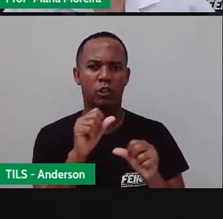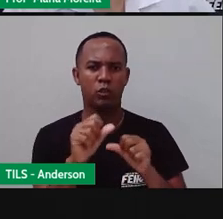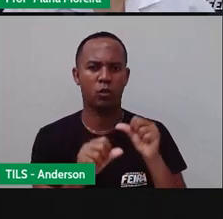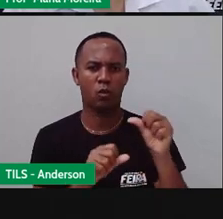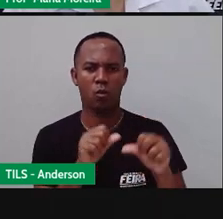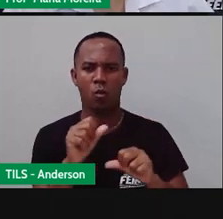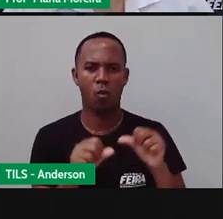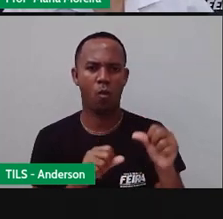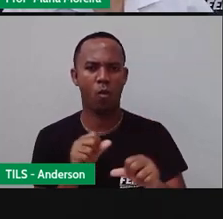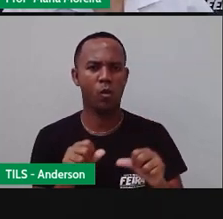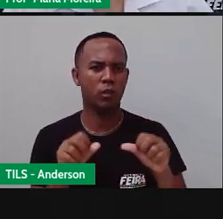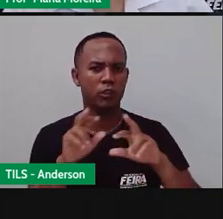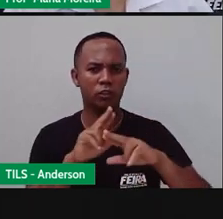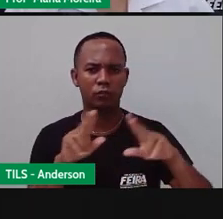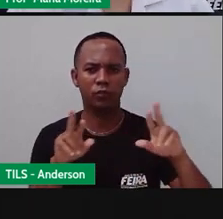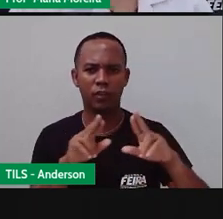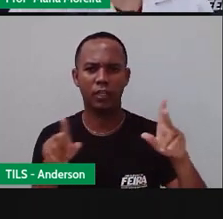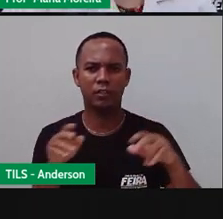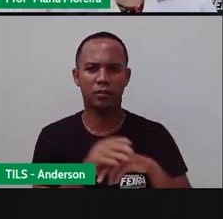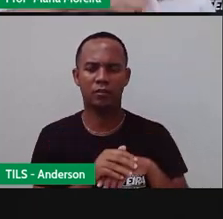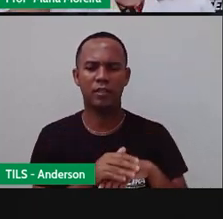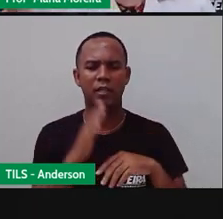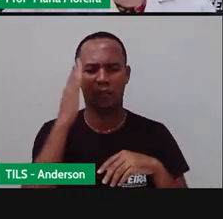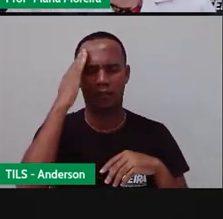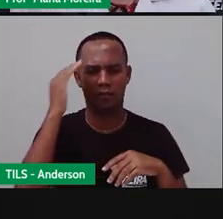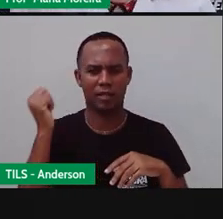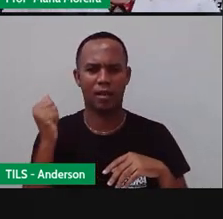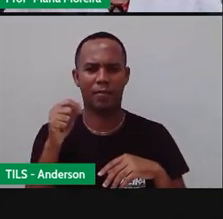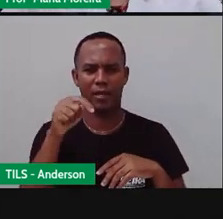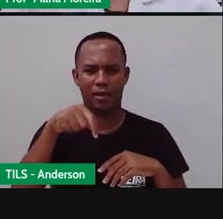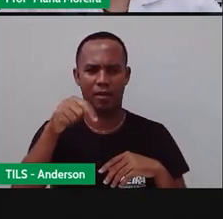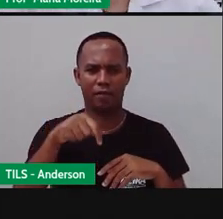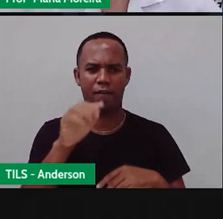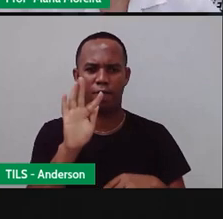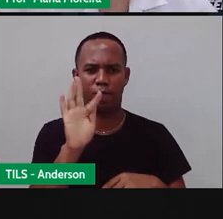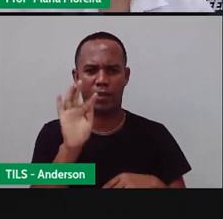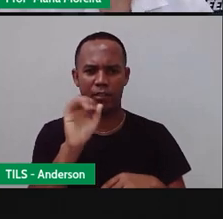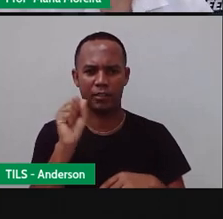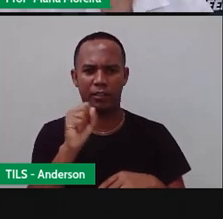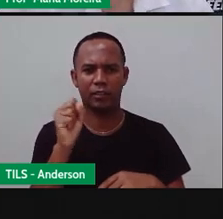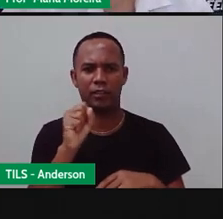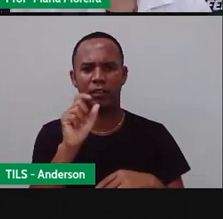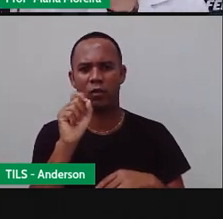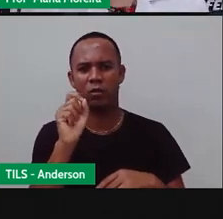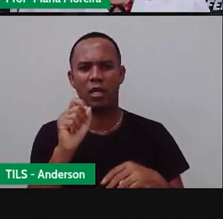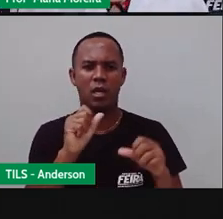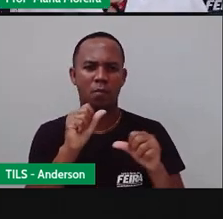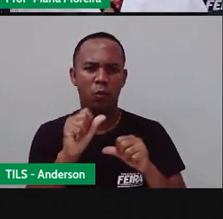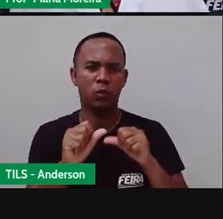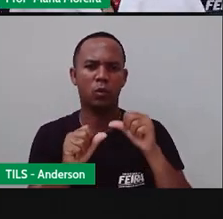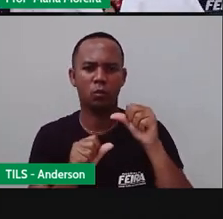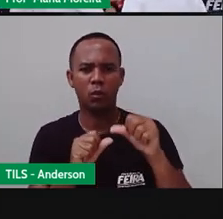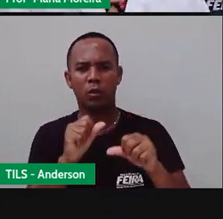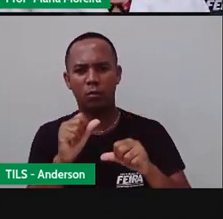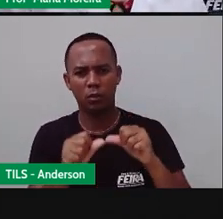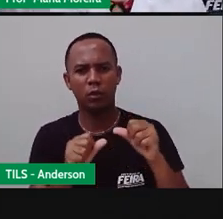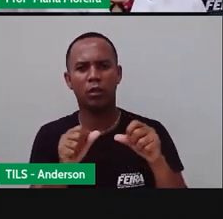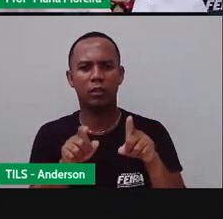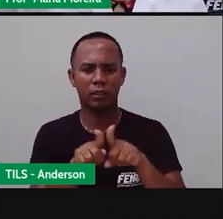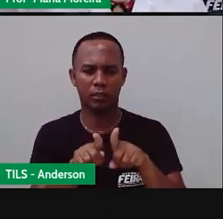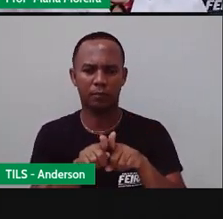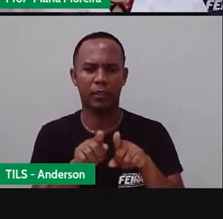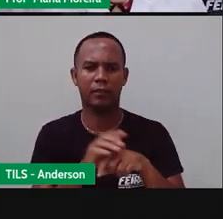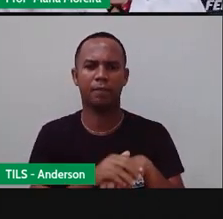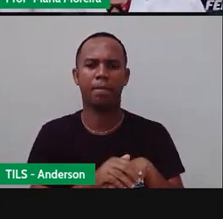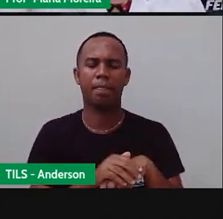muitas transformações, né? A gente sabe que a cidade de Feira aí sofreu muitas transformações. Inclusive, né? Na nossa